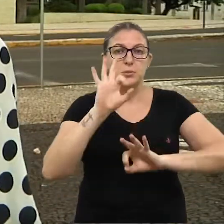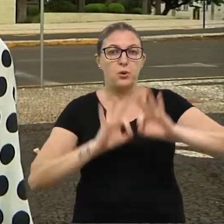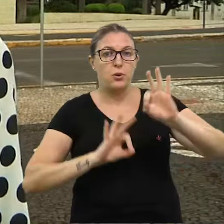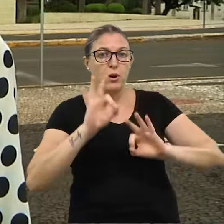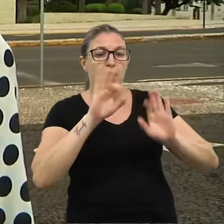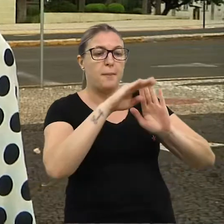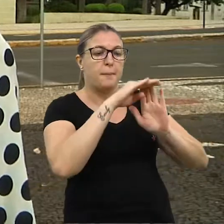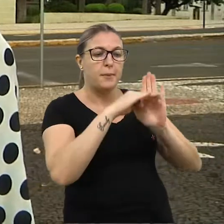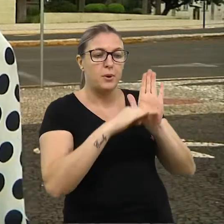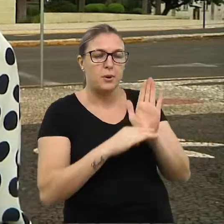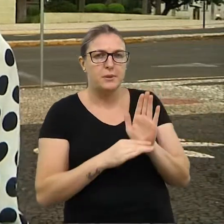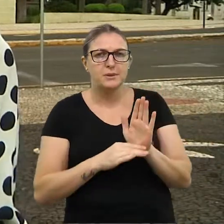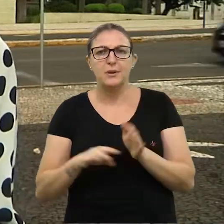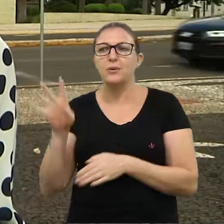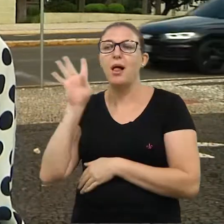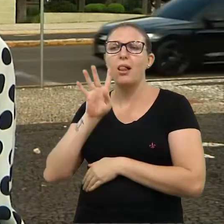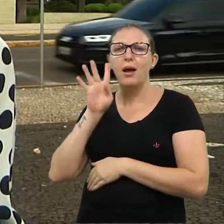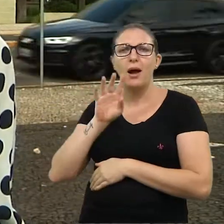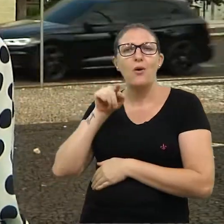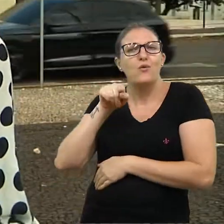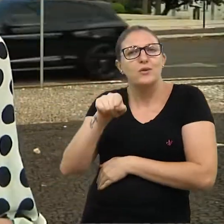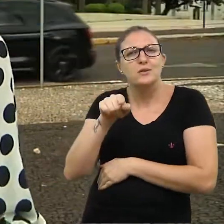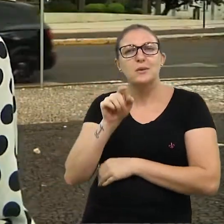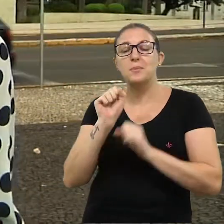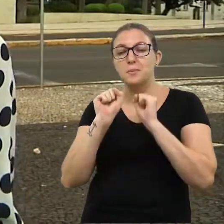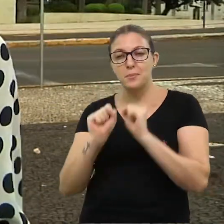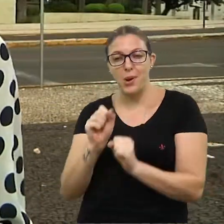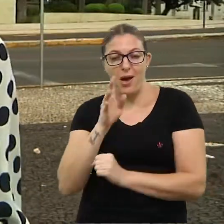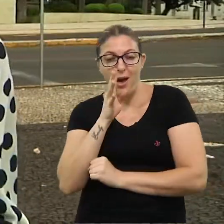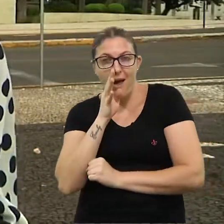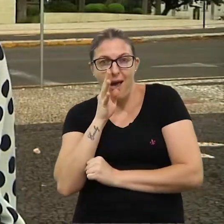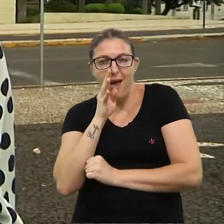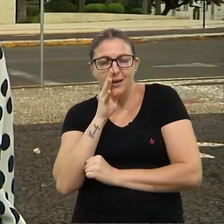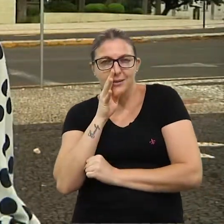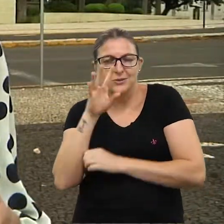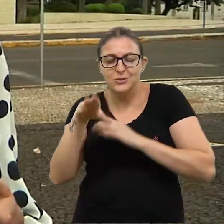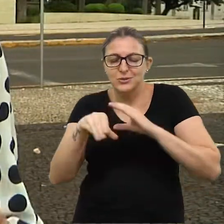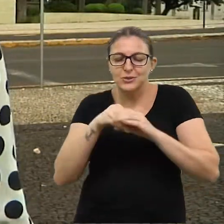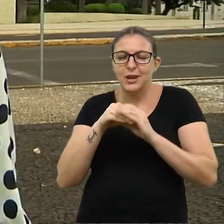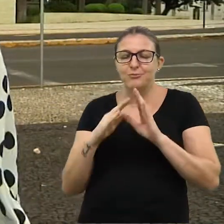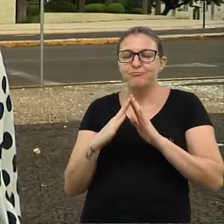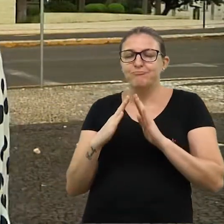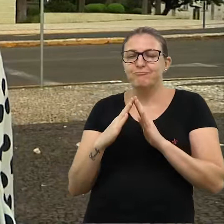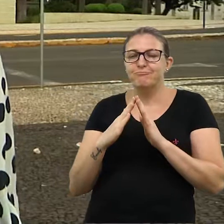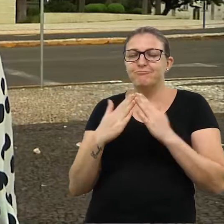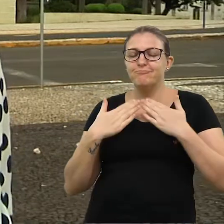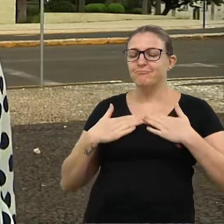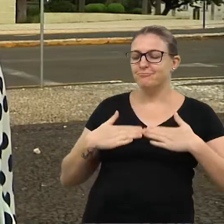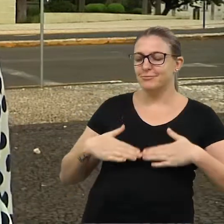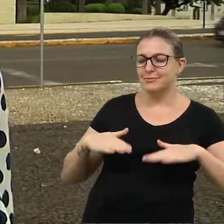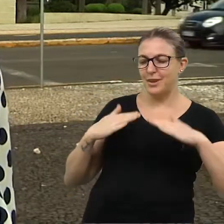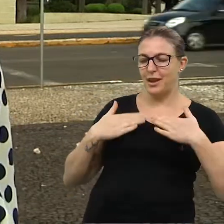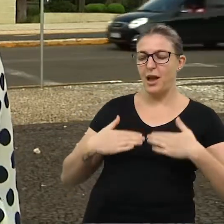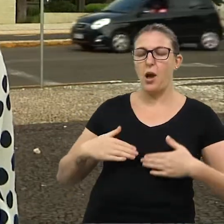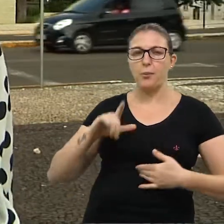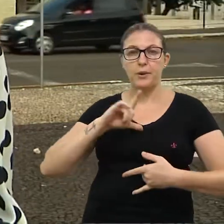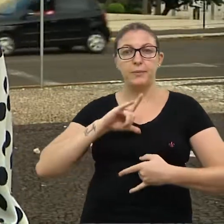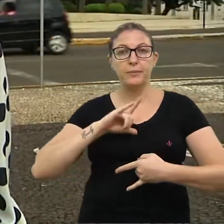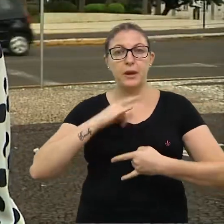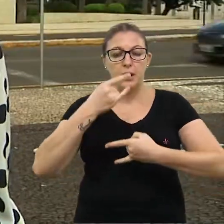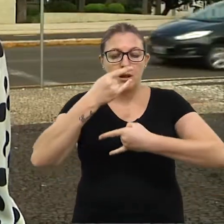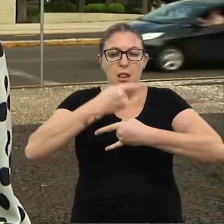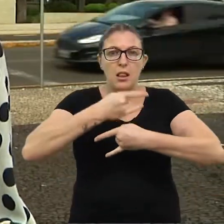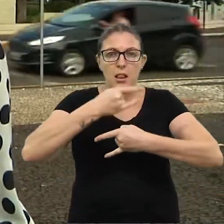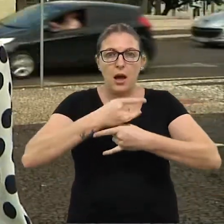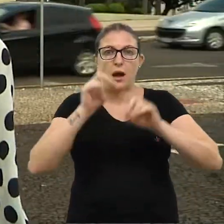uma programação. E o mais legal é que você pode acompanhar ela do aconchego da sua casa. Serão